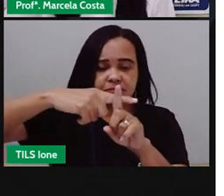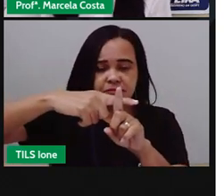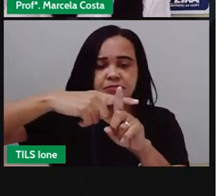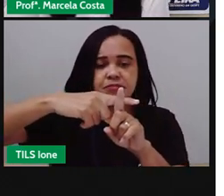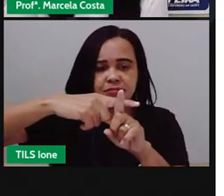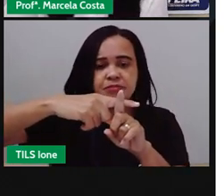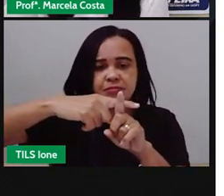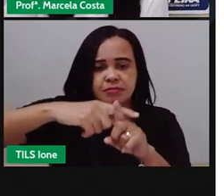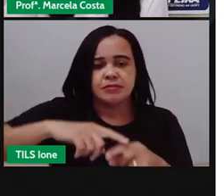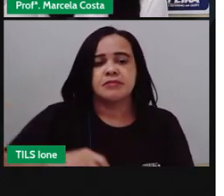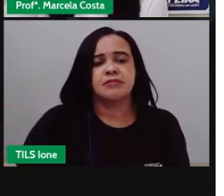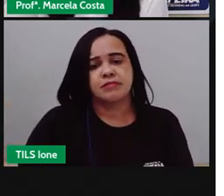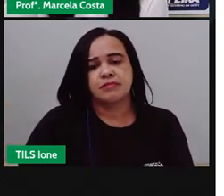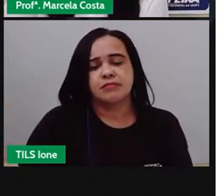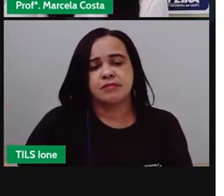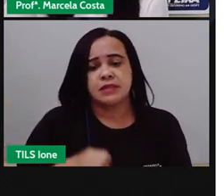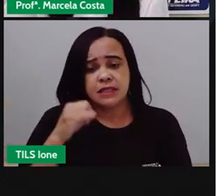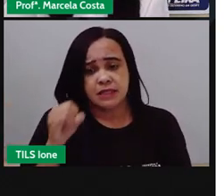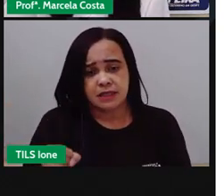E...